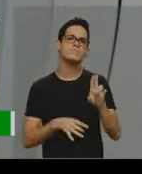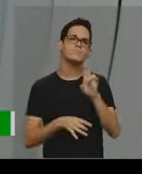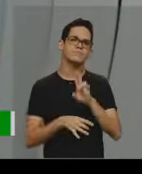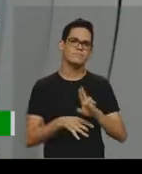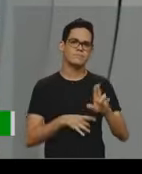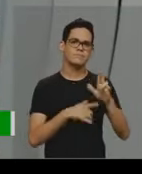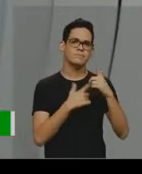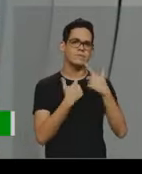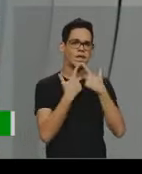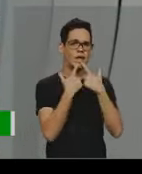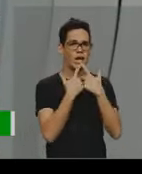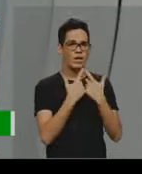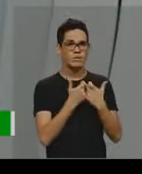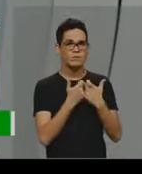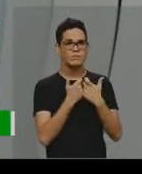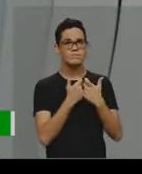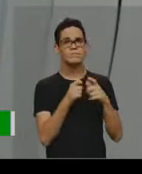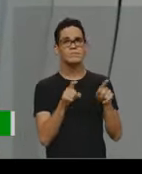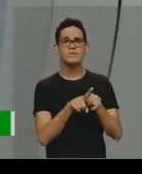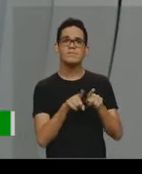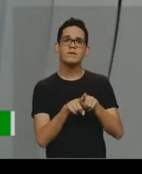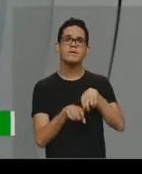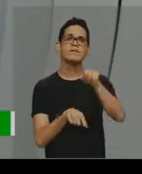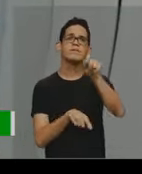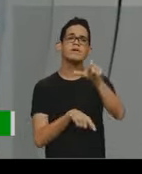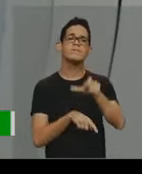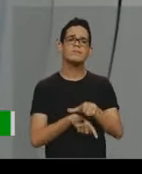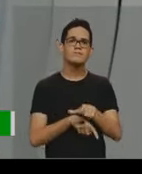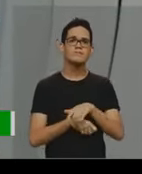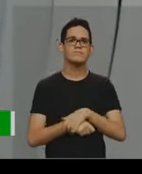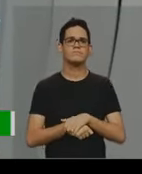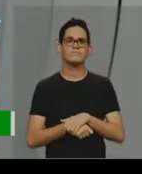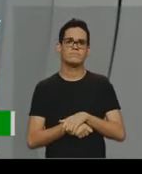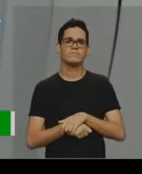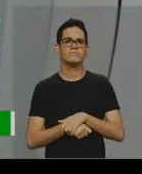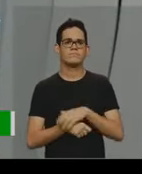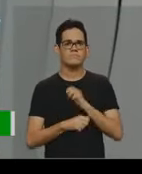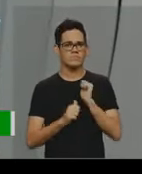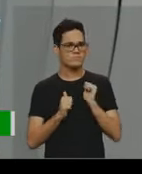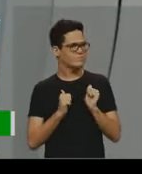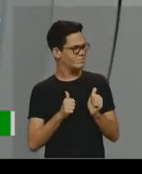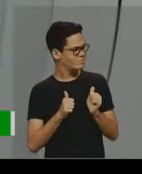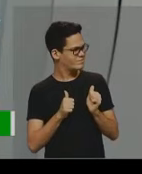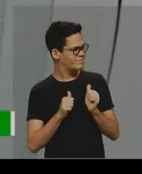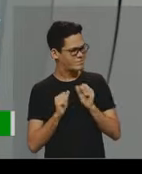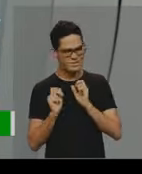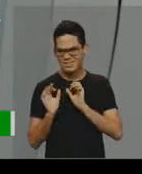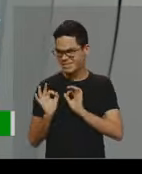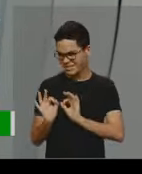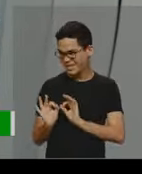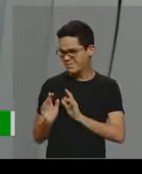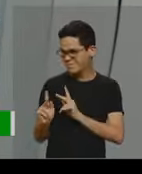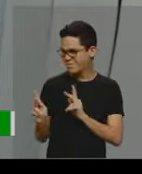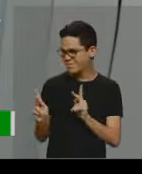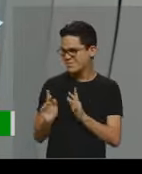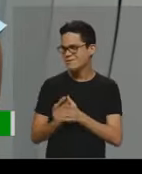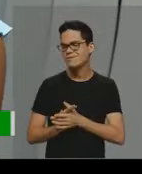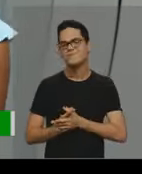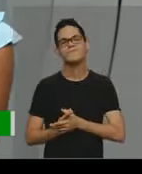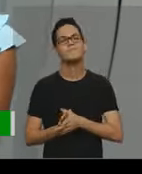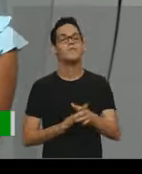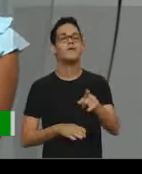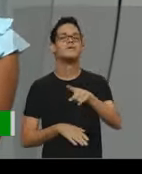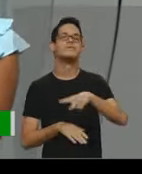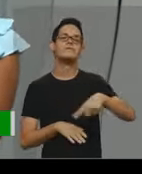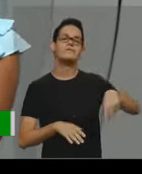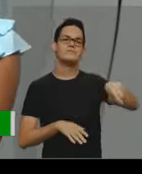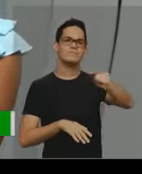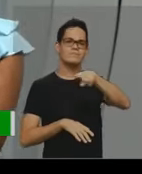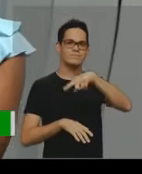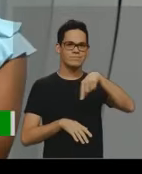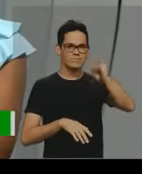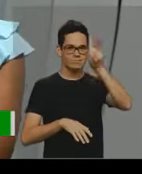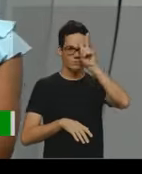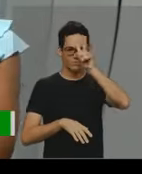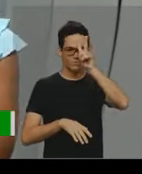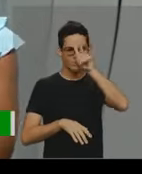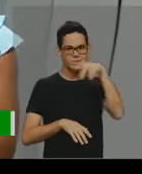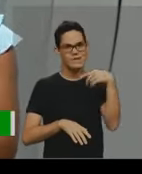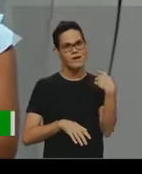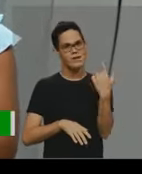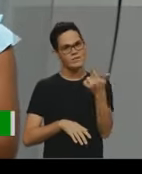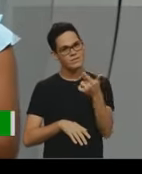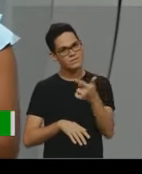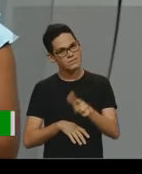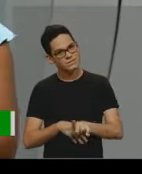linguagem e a pessoa, né, com quem eu estou falando, não é isso, professora? Isso é, a gente volta e pegamos